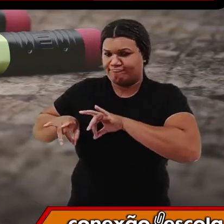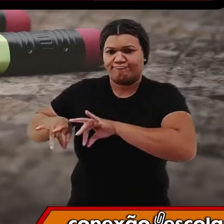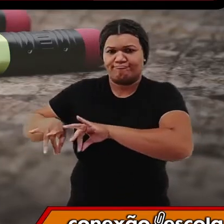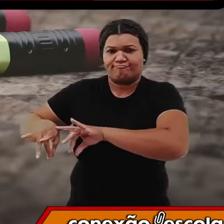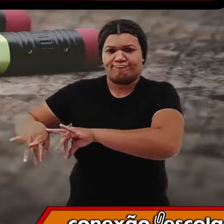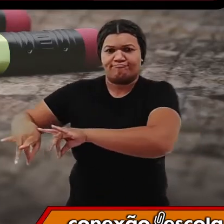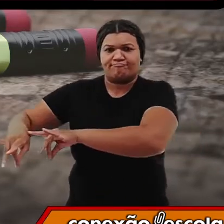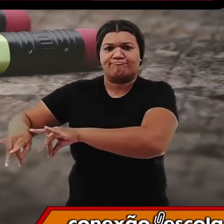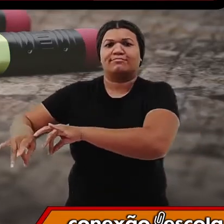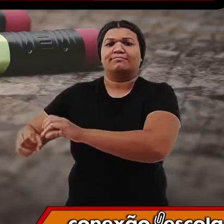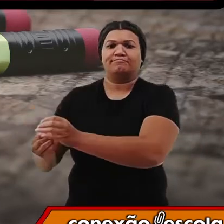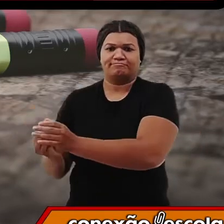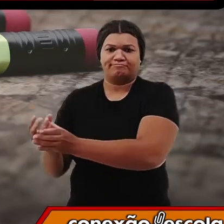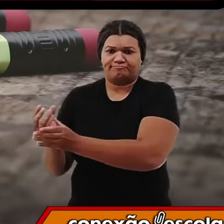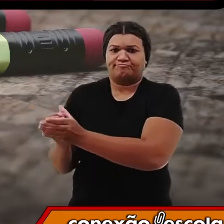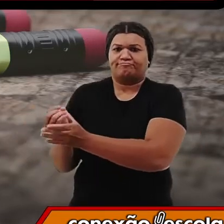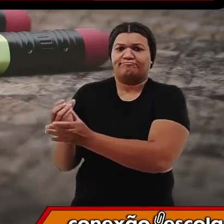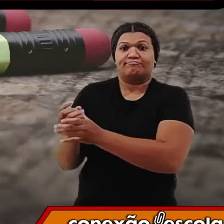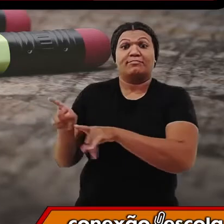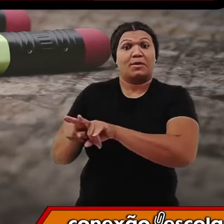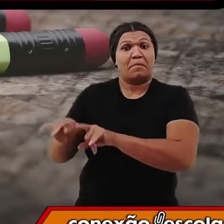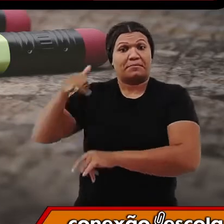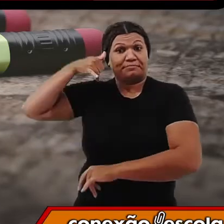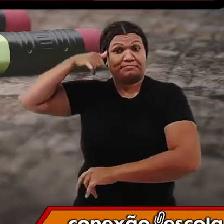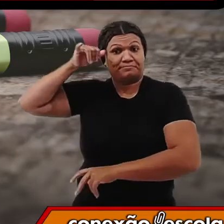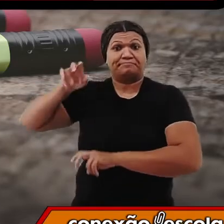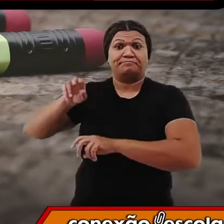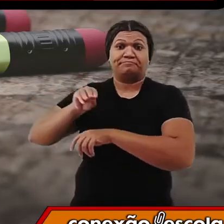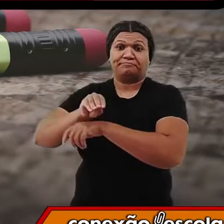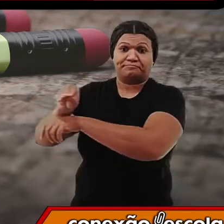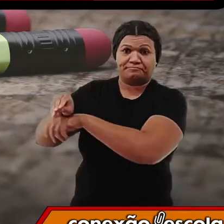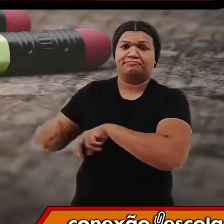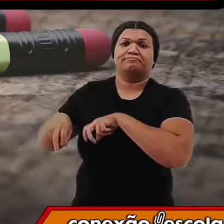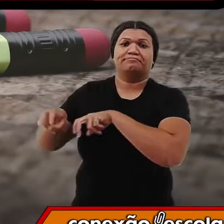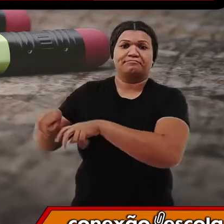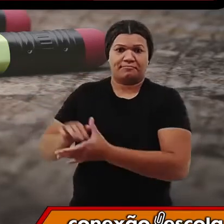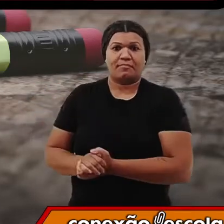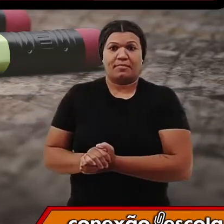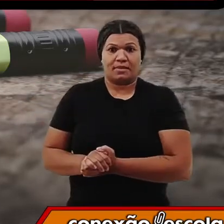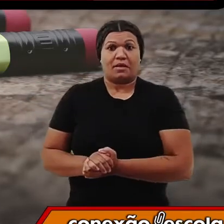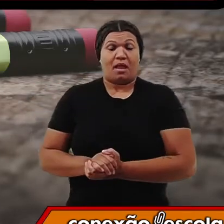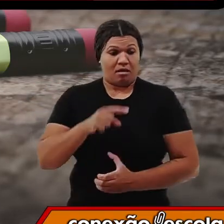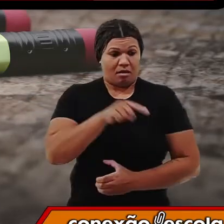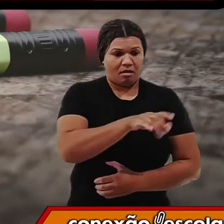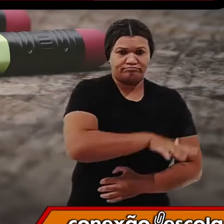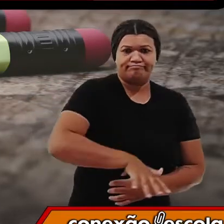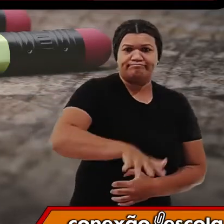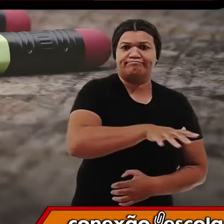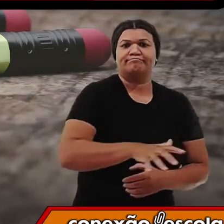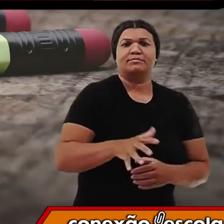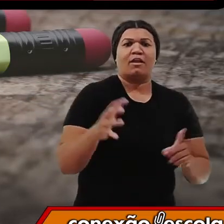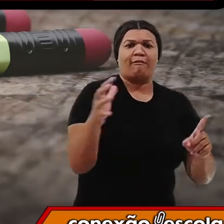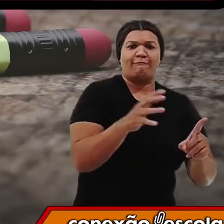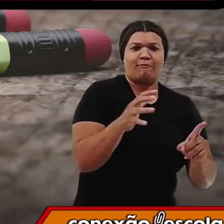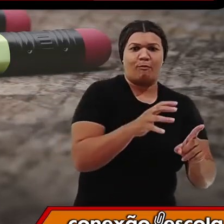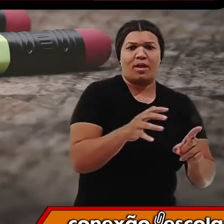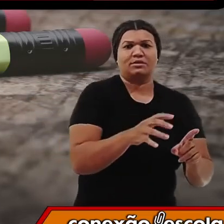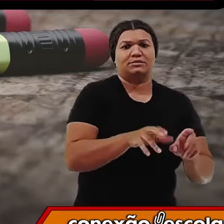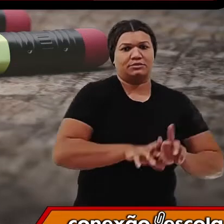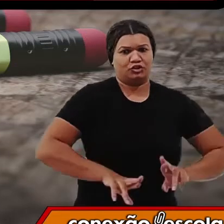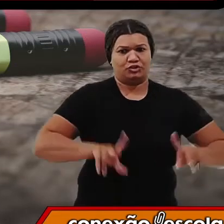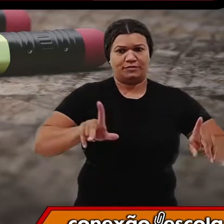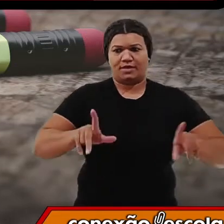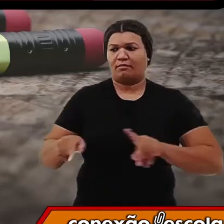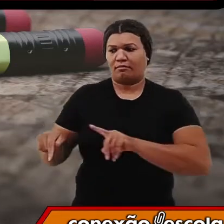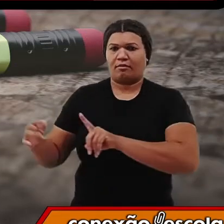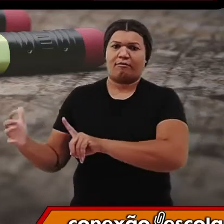impactos que são causados no meio urbano são diferentes dos impactos causados no meio rural. Como, por exemplo, um